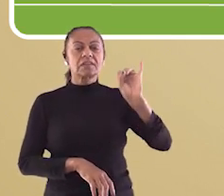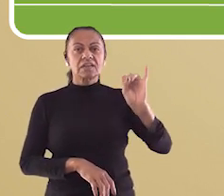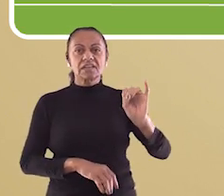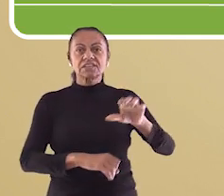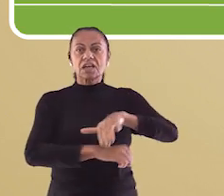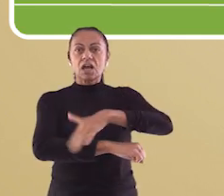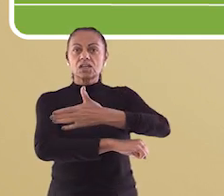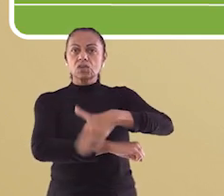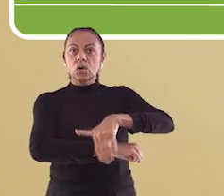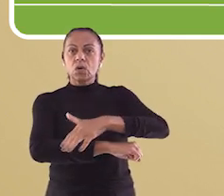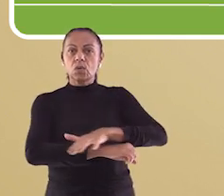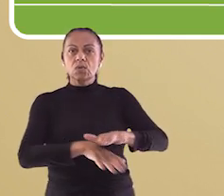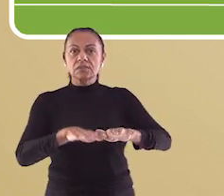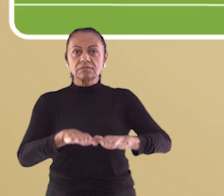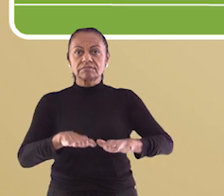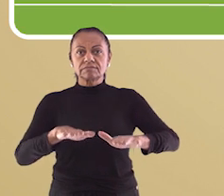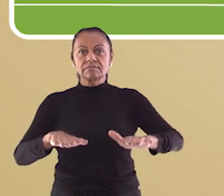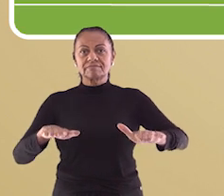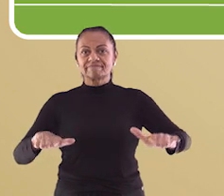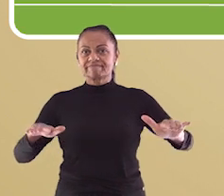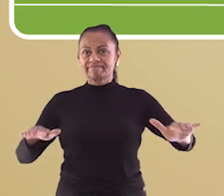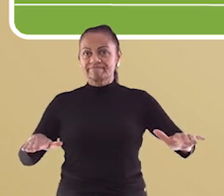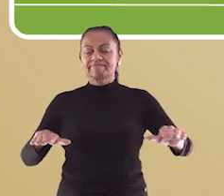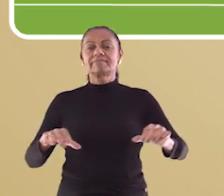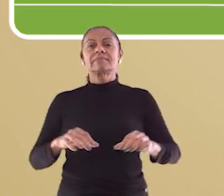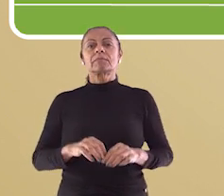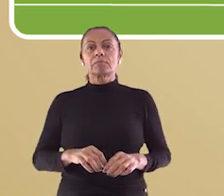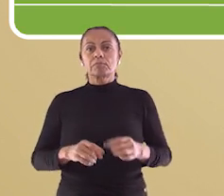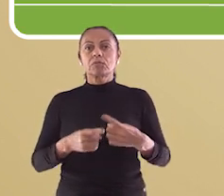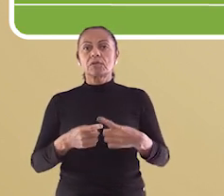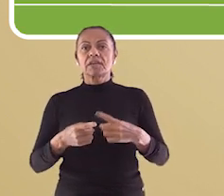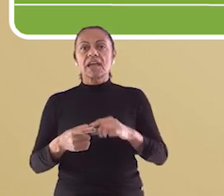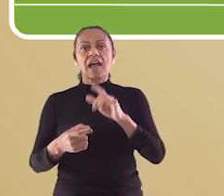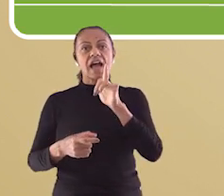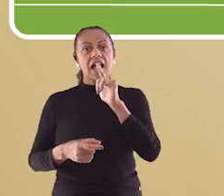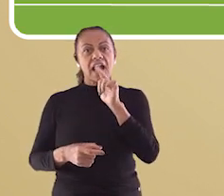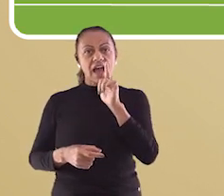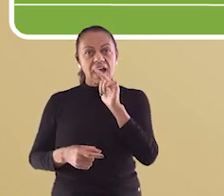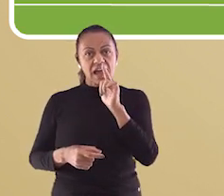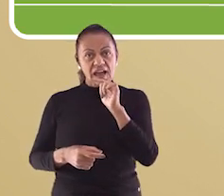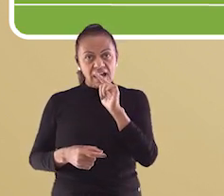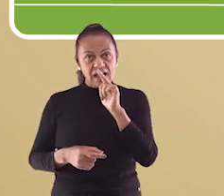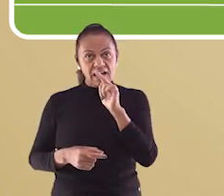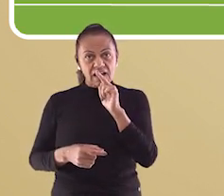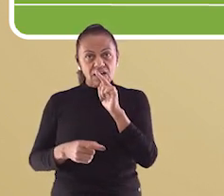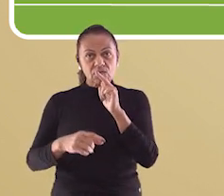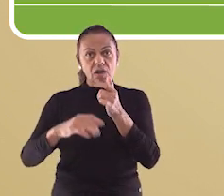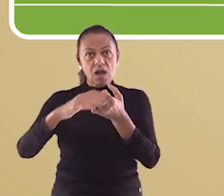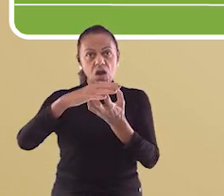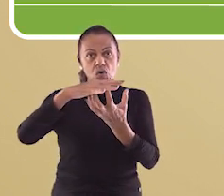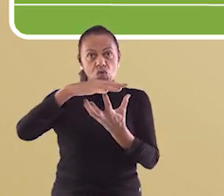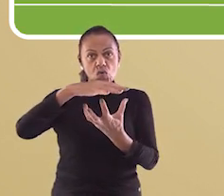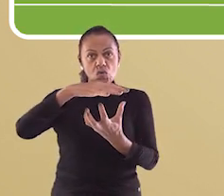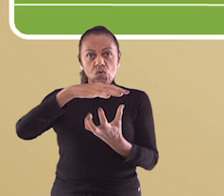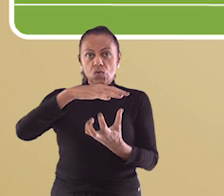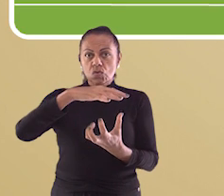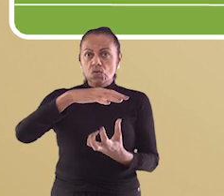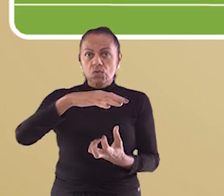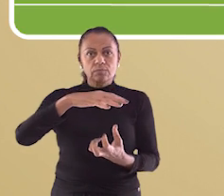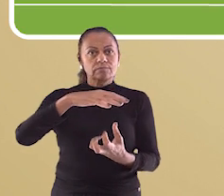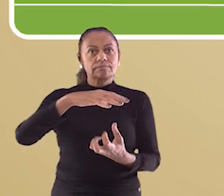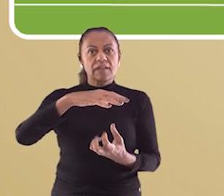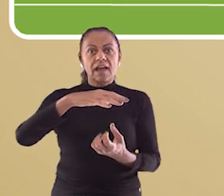devido a pavimentações das ruas e ao cimentar quintais e calçadas, este problema se agrava,